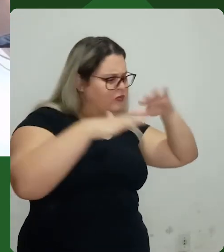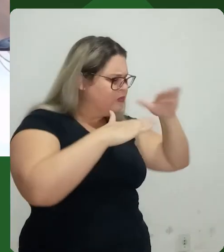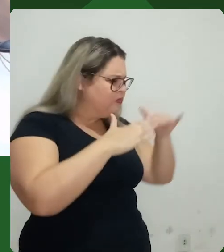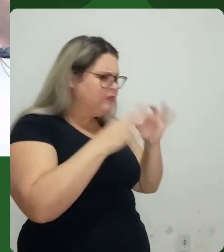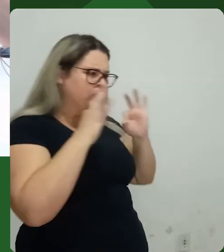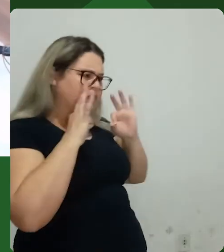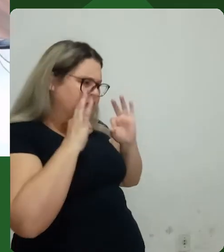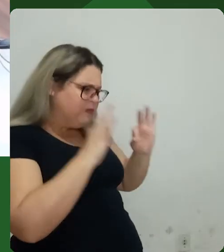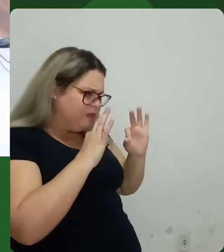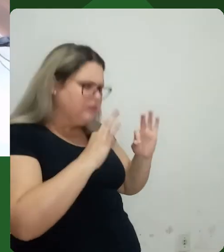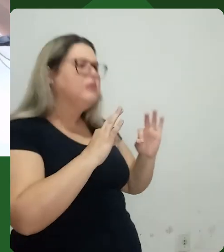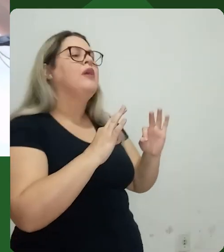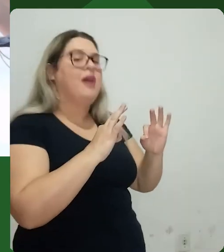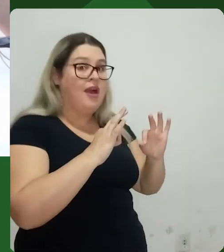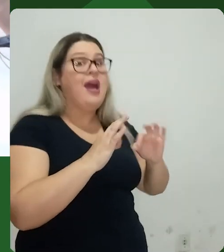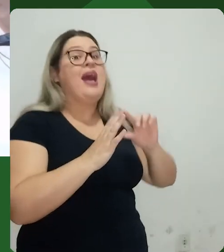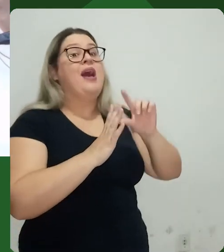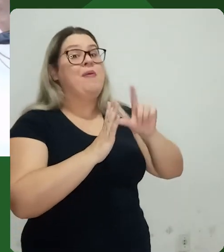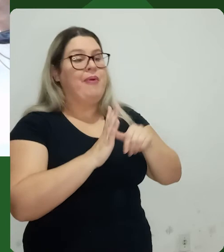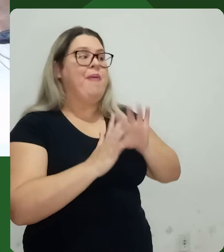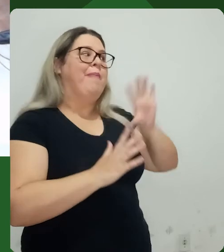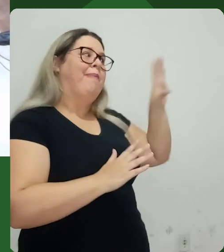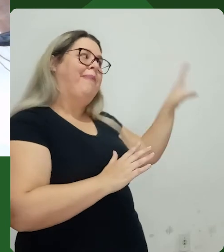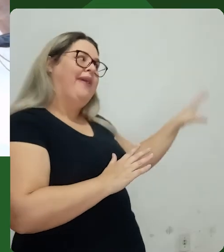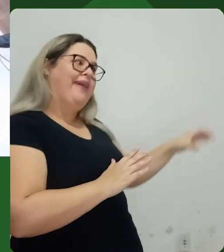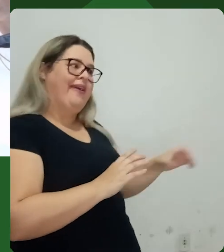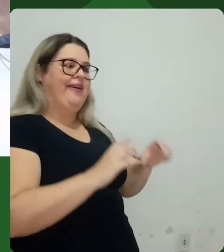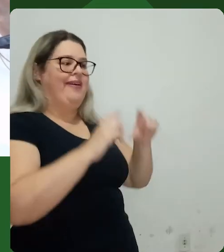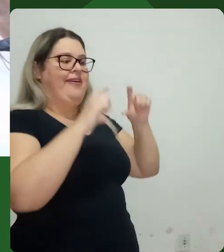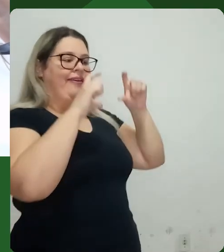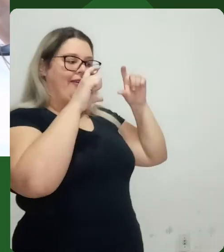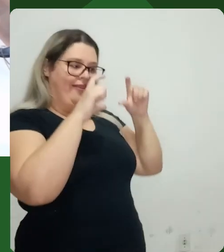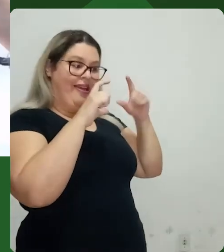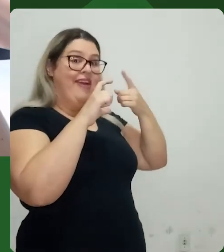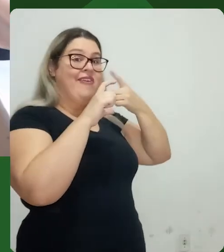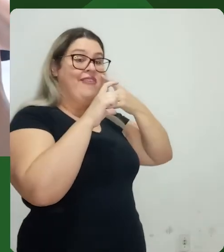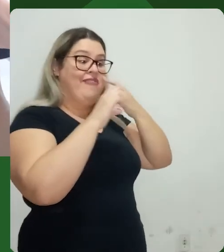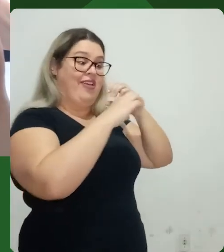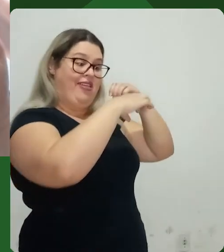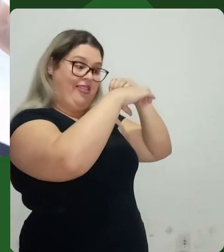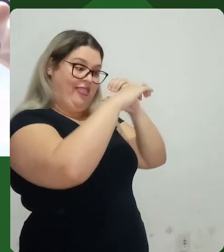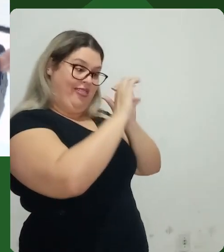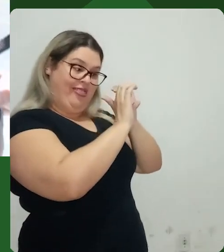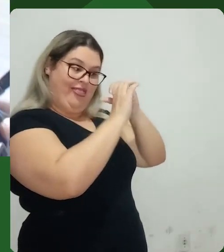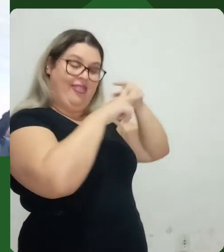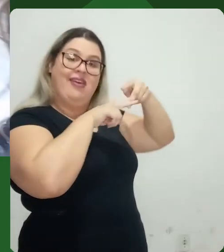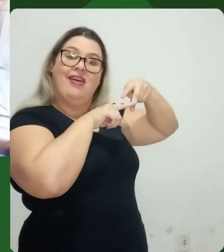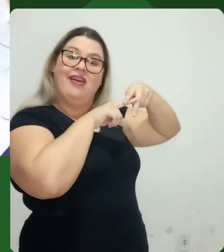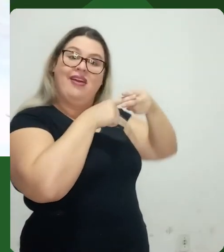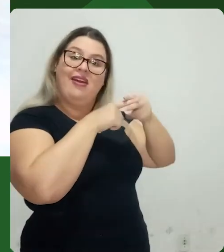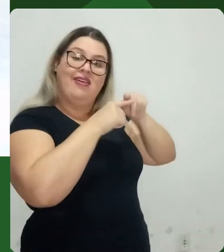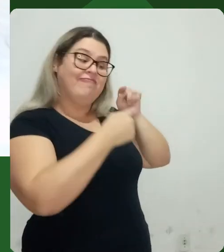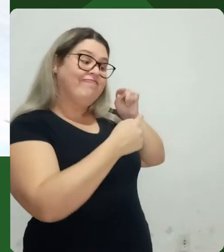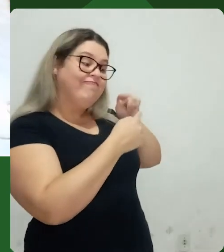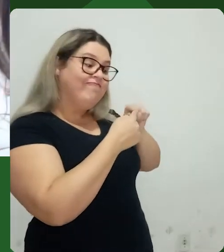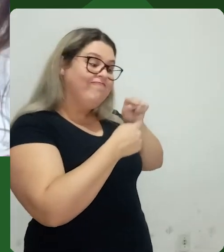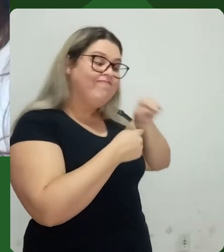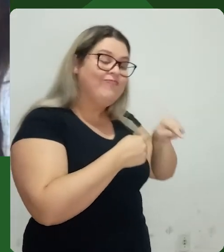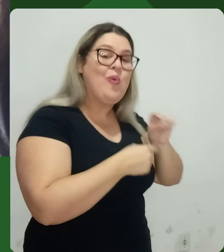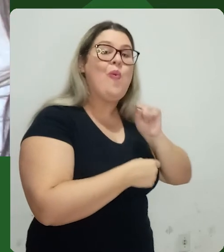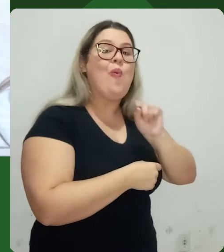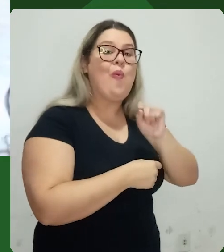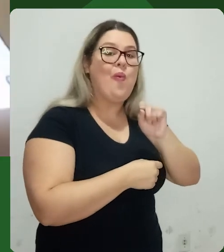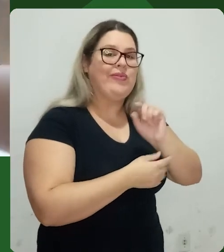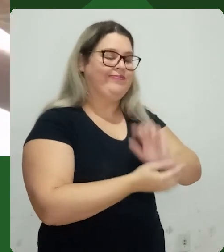junta todos os elementos, prepara tudo isso pra fazer a foto e aí sim, peguei a câmera e comecei a testar as diferentes configurações da